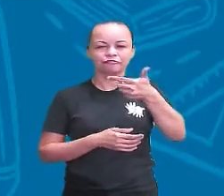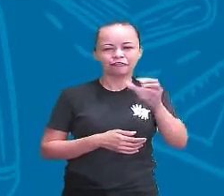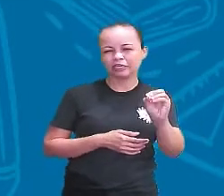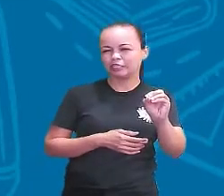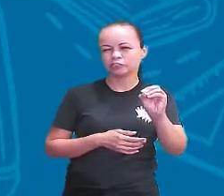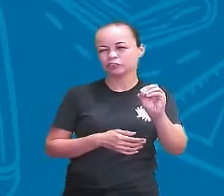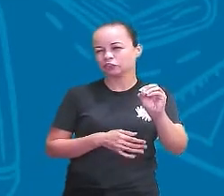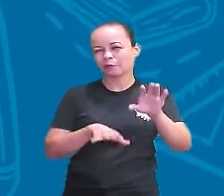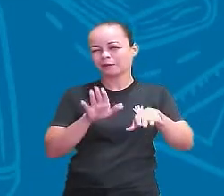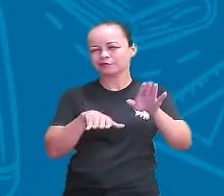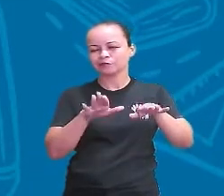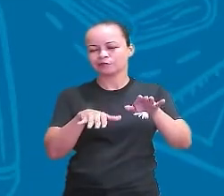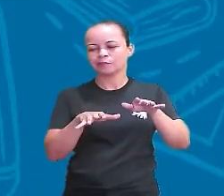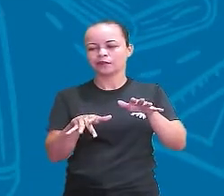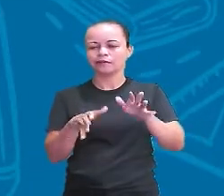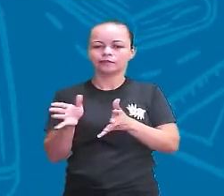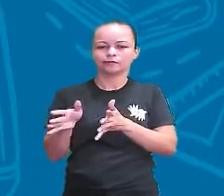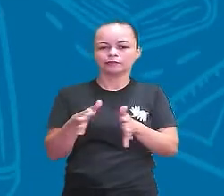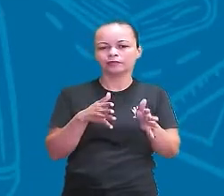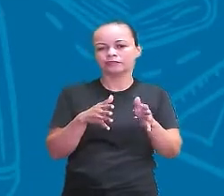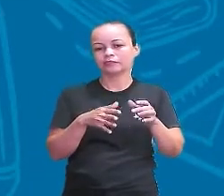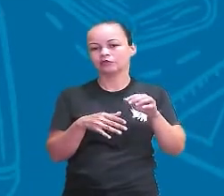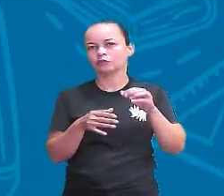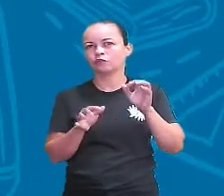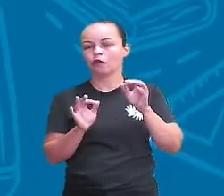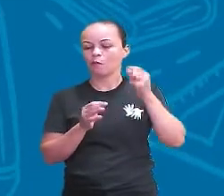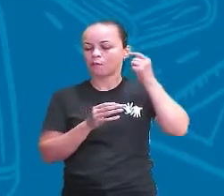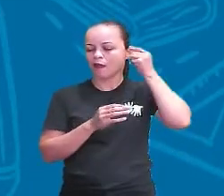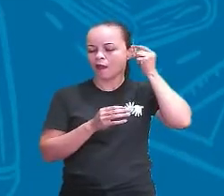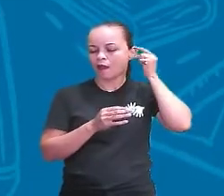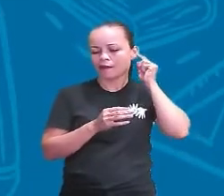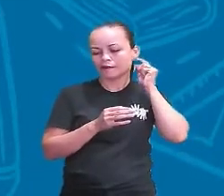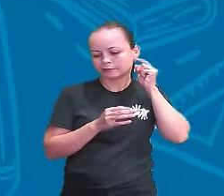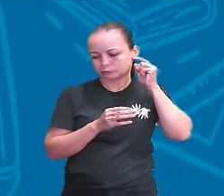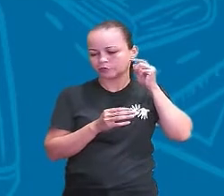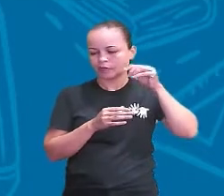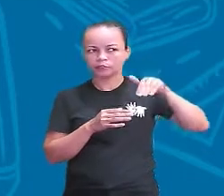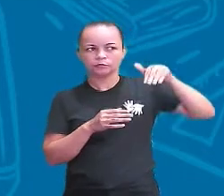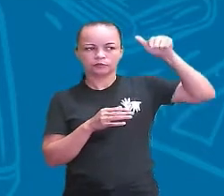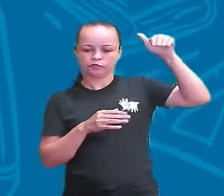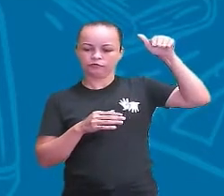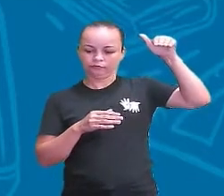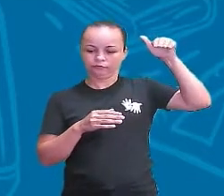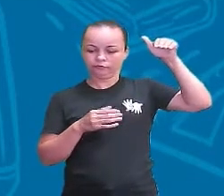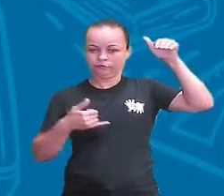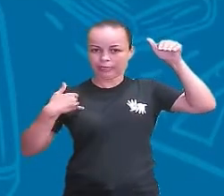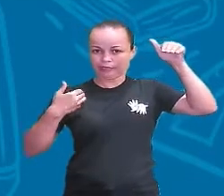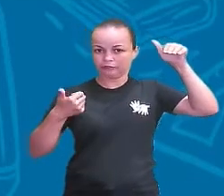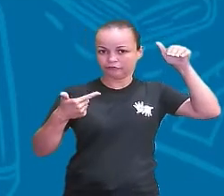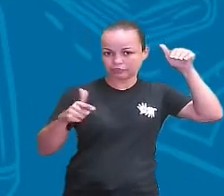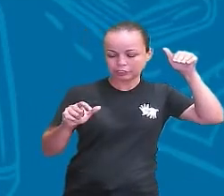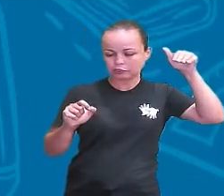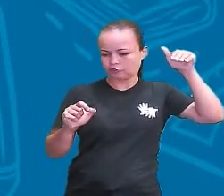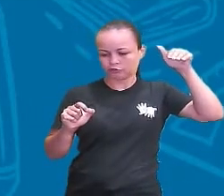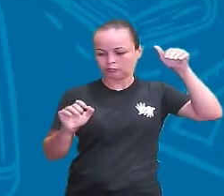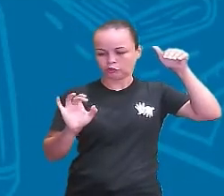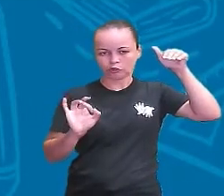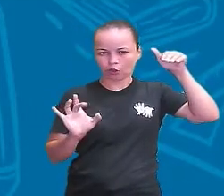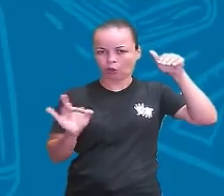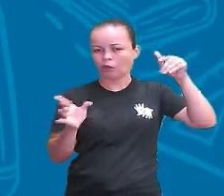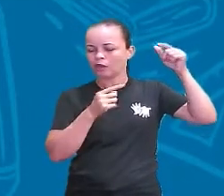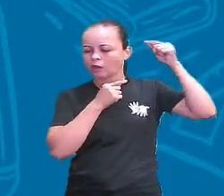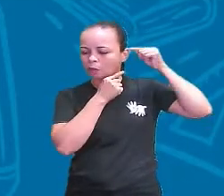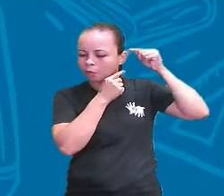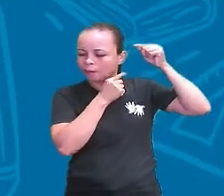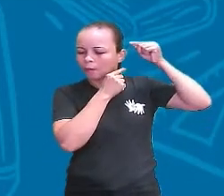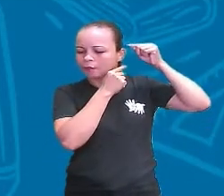com a orelha no formato certo, que a gente não cresce mais, né? Depois dos 20 anos, então, a orelha deveria parar